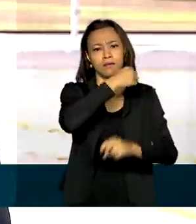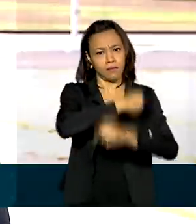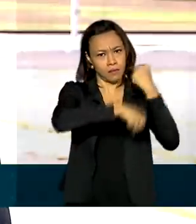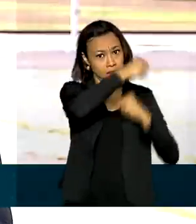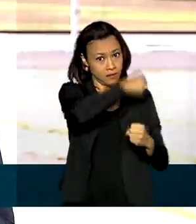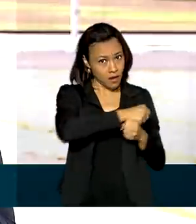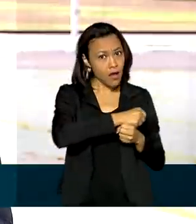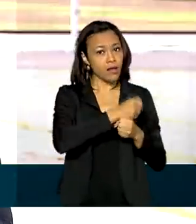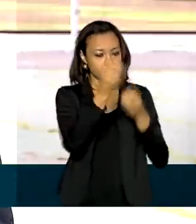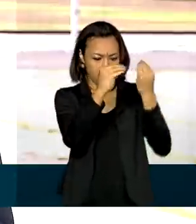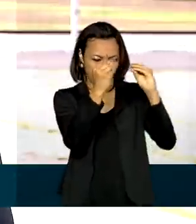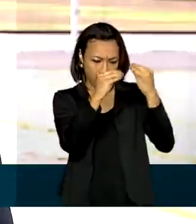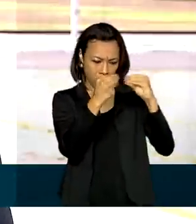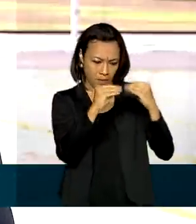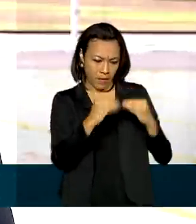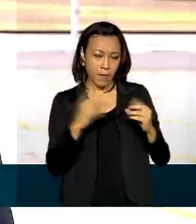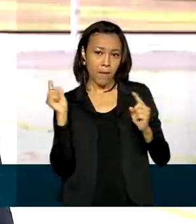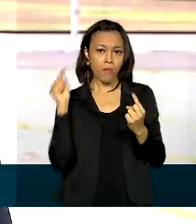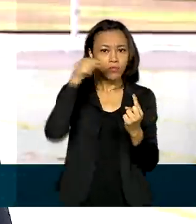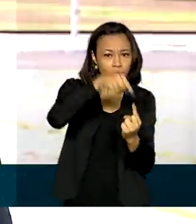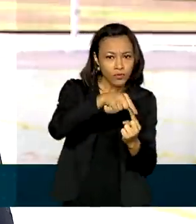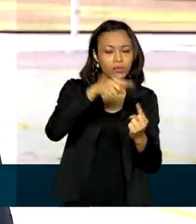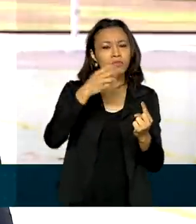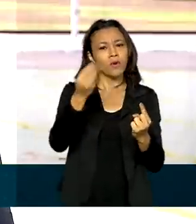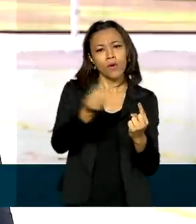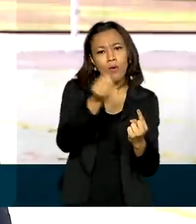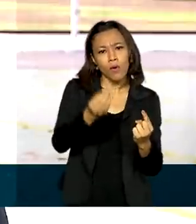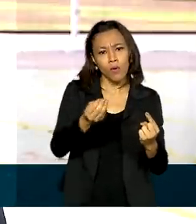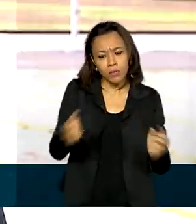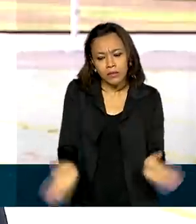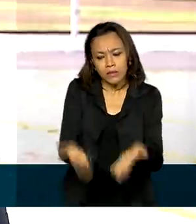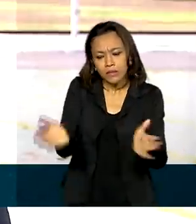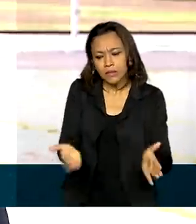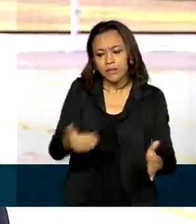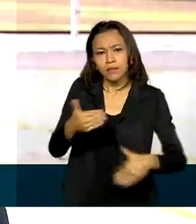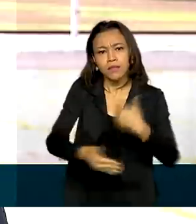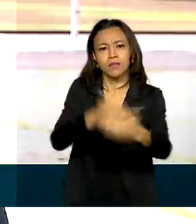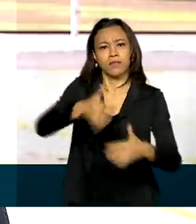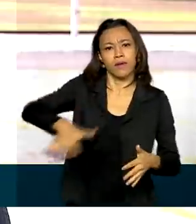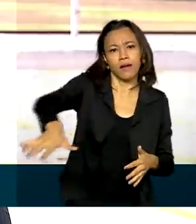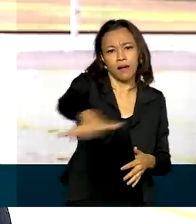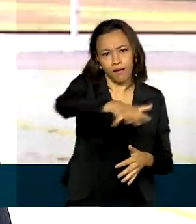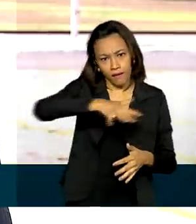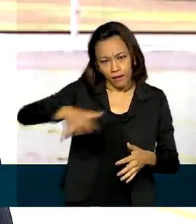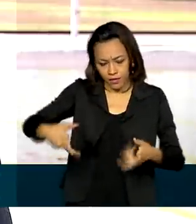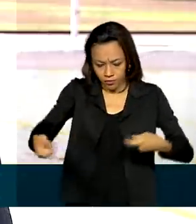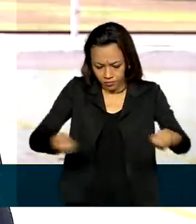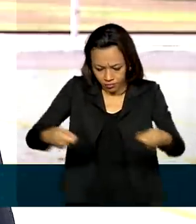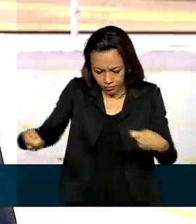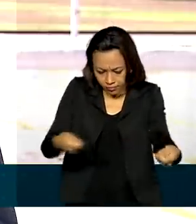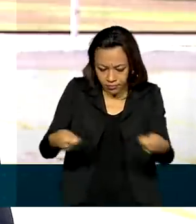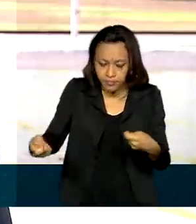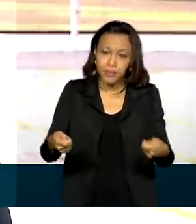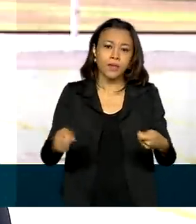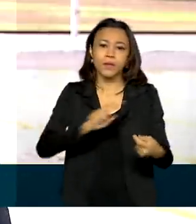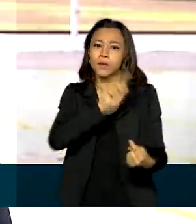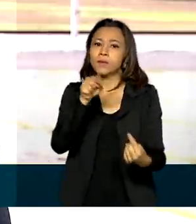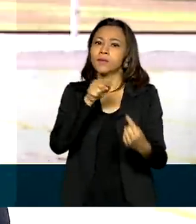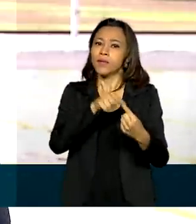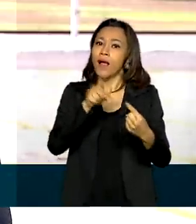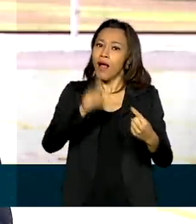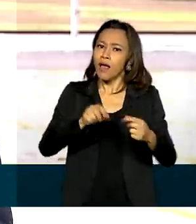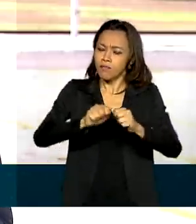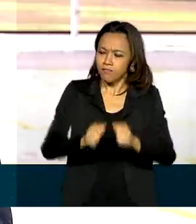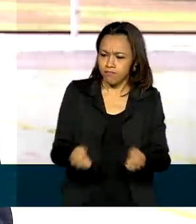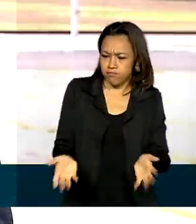e traz metas e ações para o desenvolvimento do setor até 2023, para expandir o